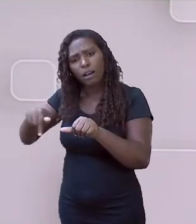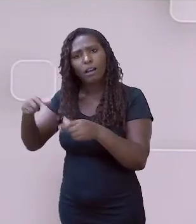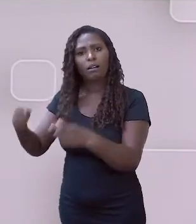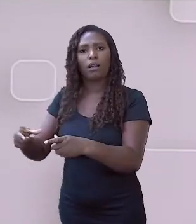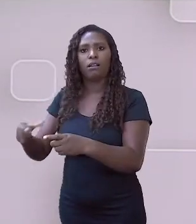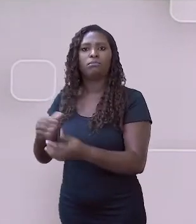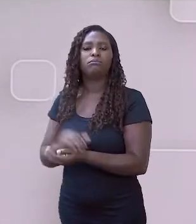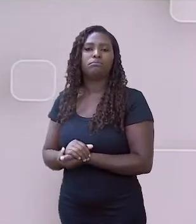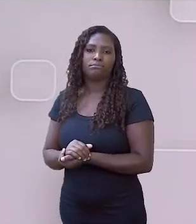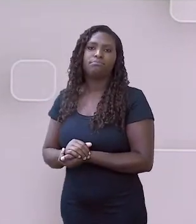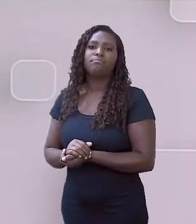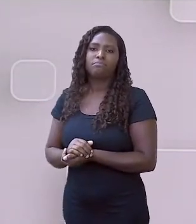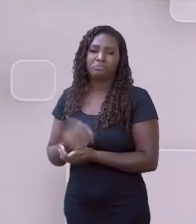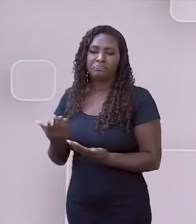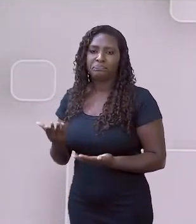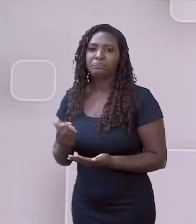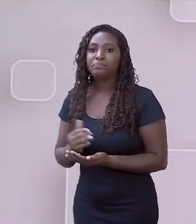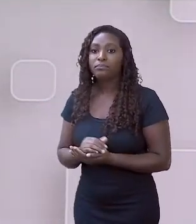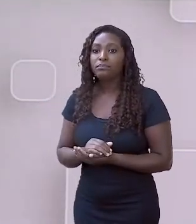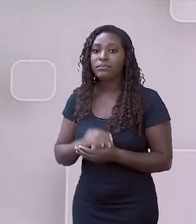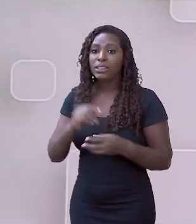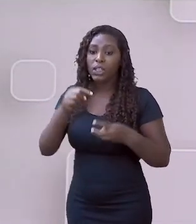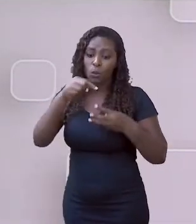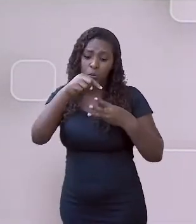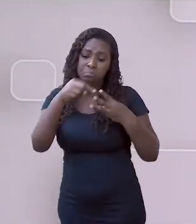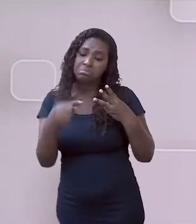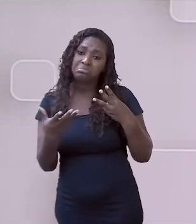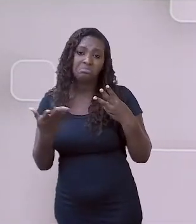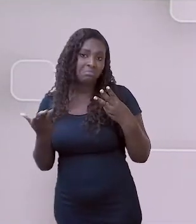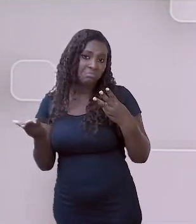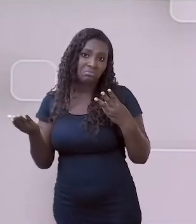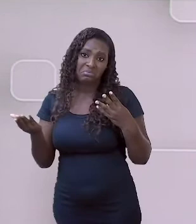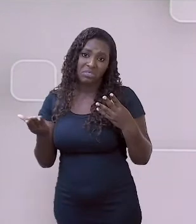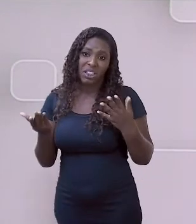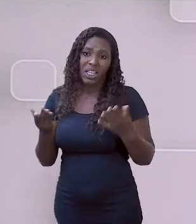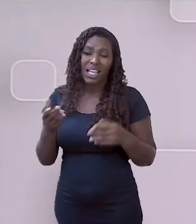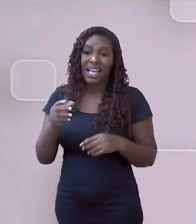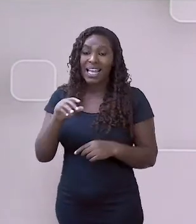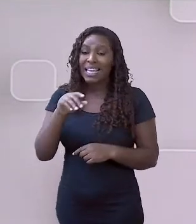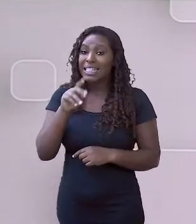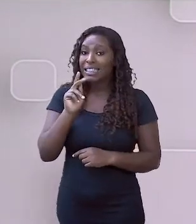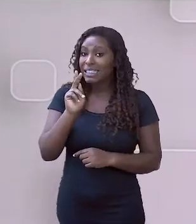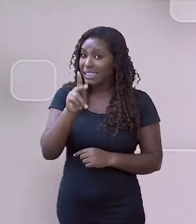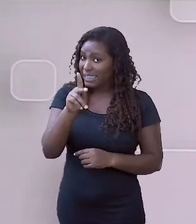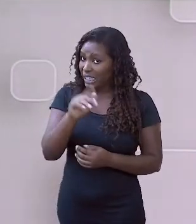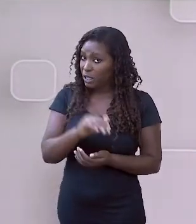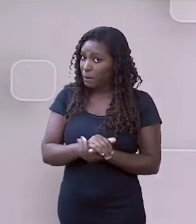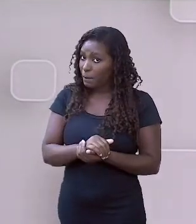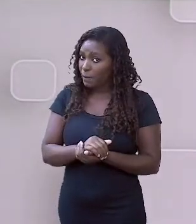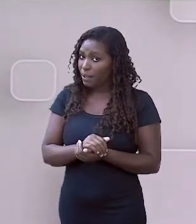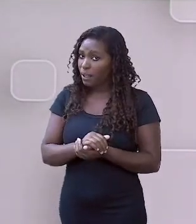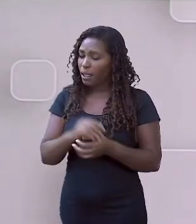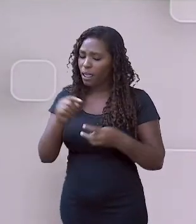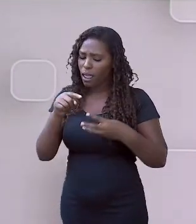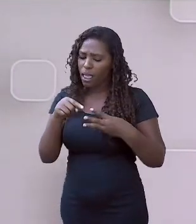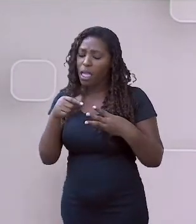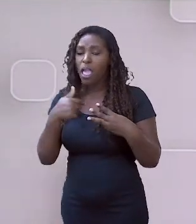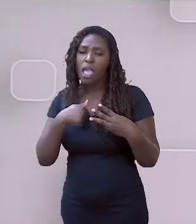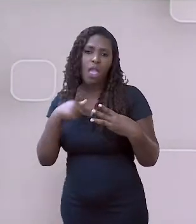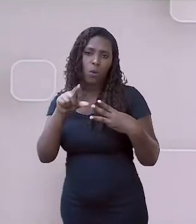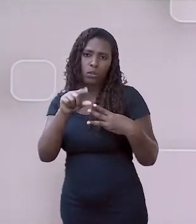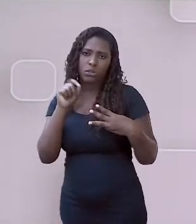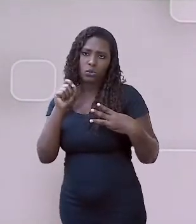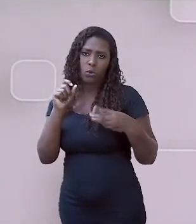e em todos esses casos, a decisão, o que eu quero fazer, porque